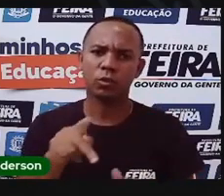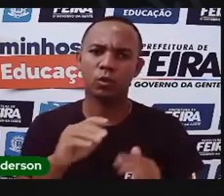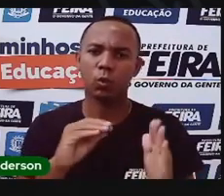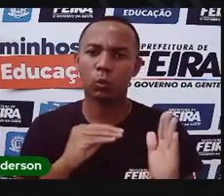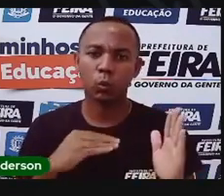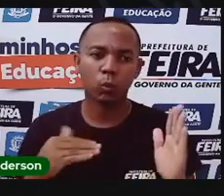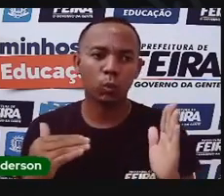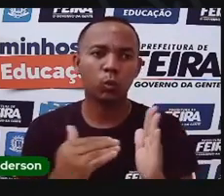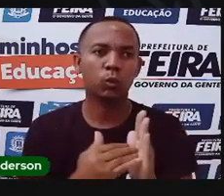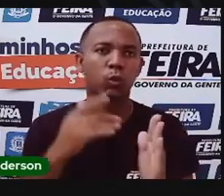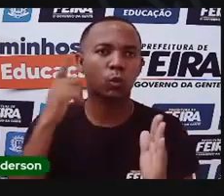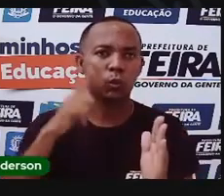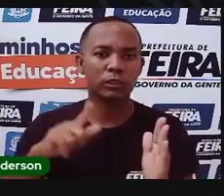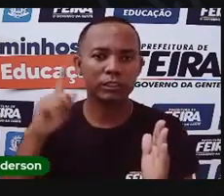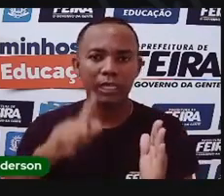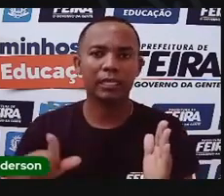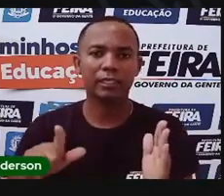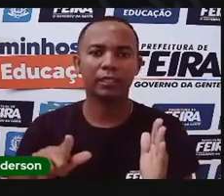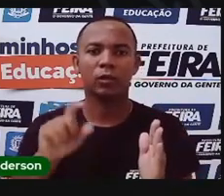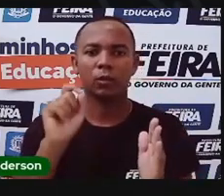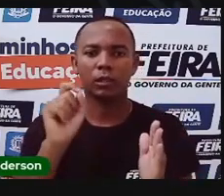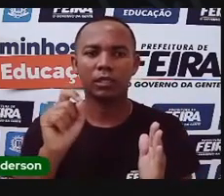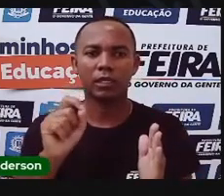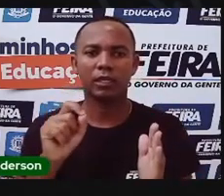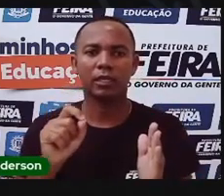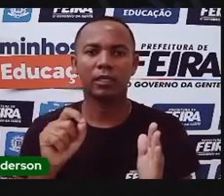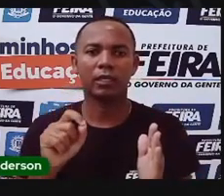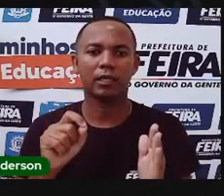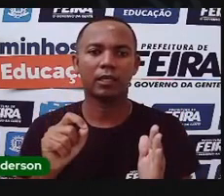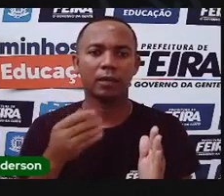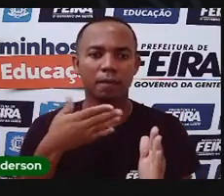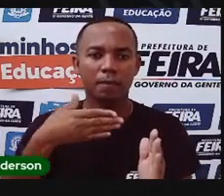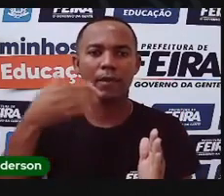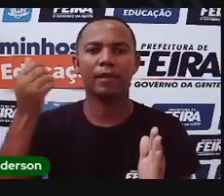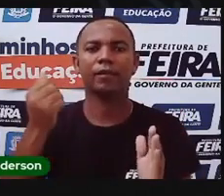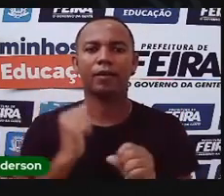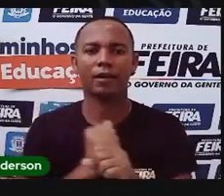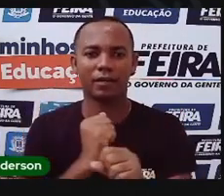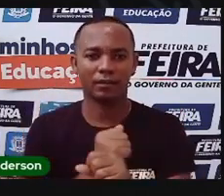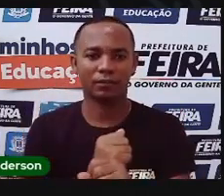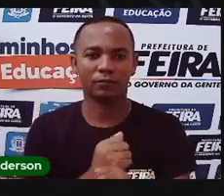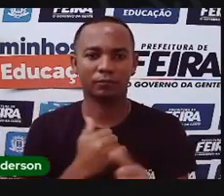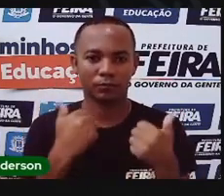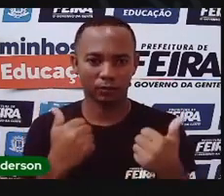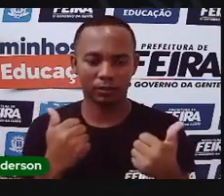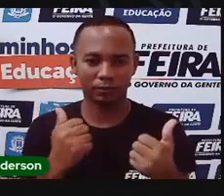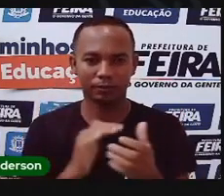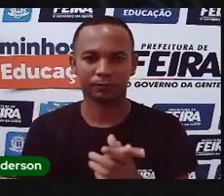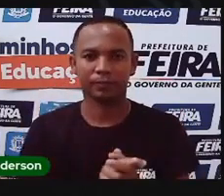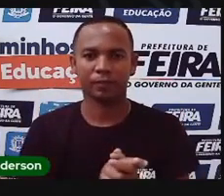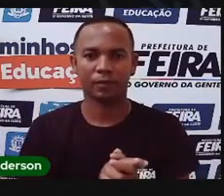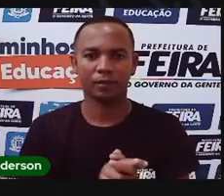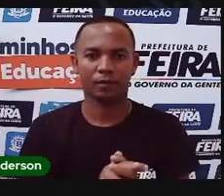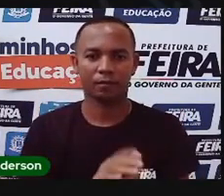direitinho para que a gente consiga acompanhar você e o seu desempenho nesse ano letivo. Vamos lá? Então, bom, a prova vai